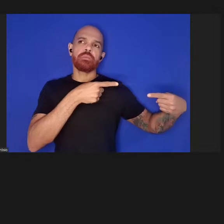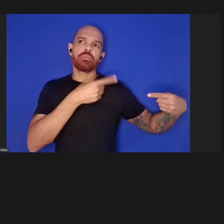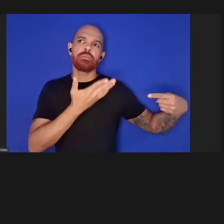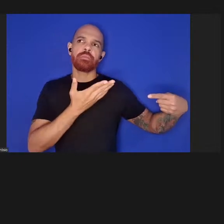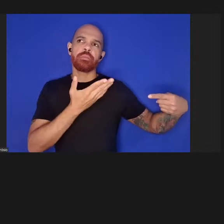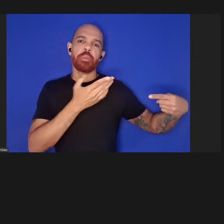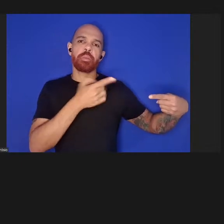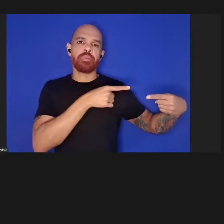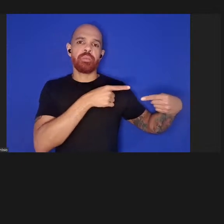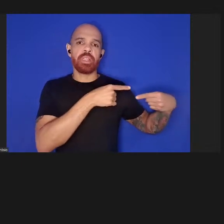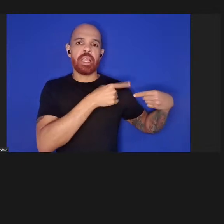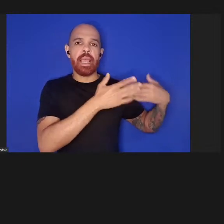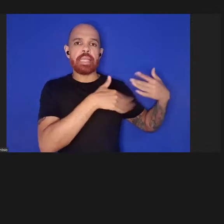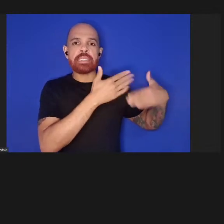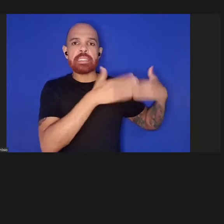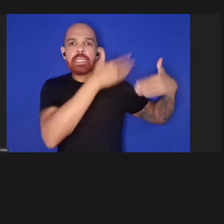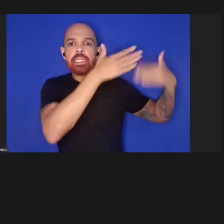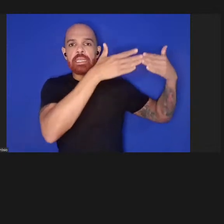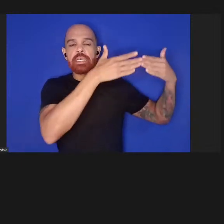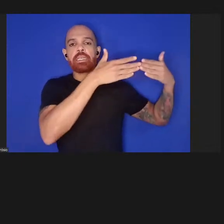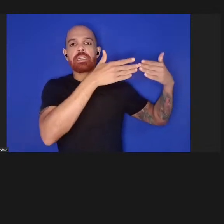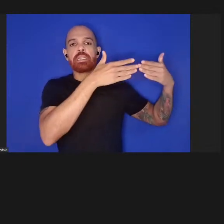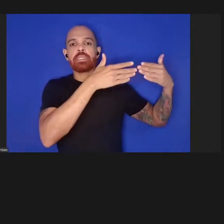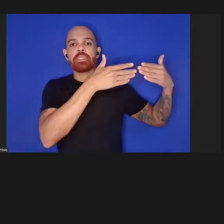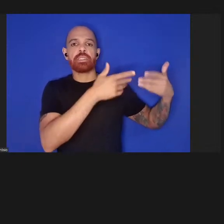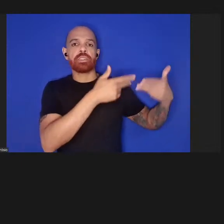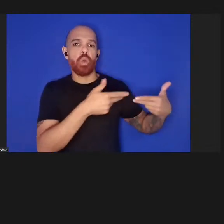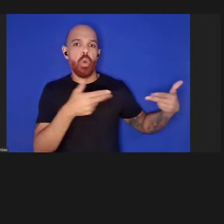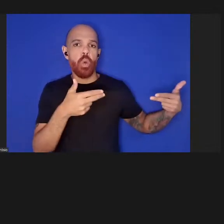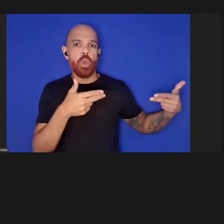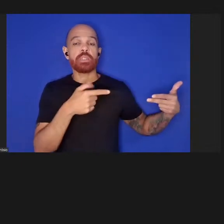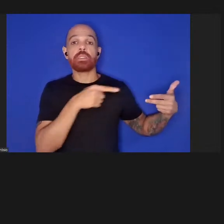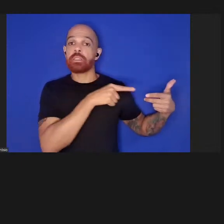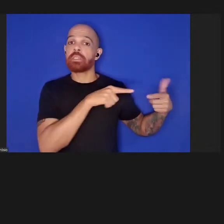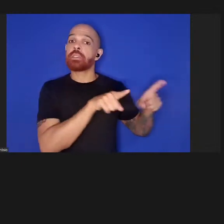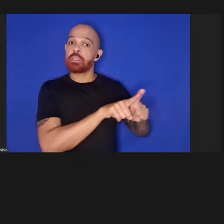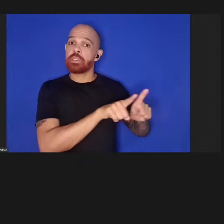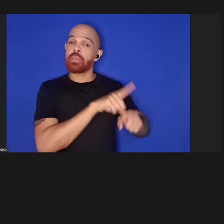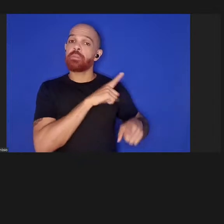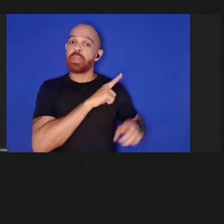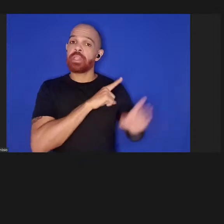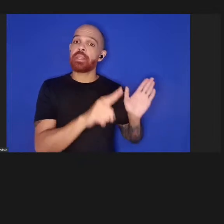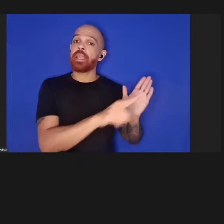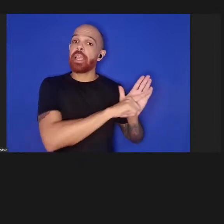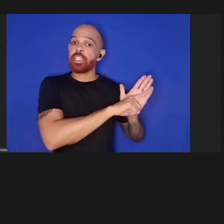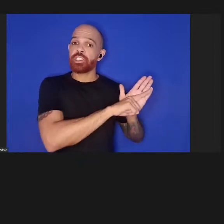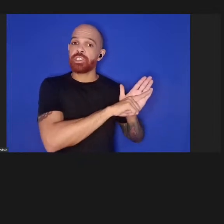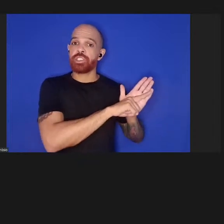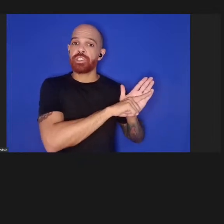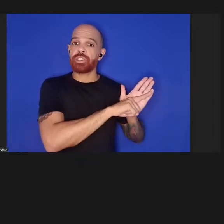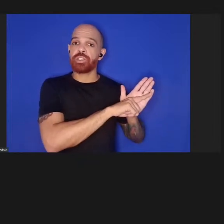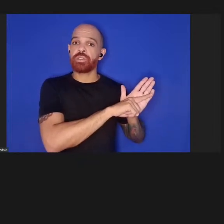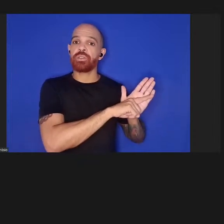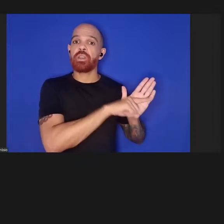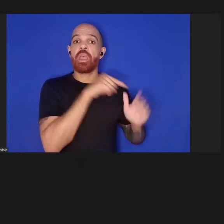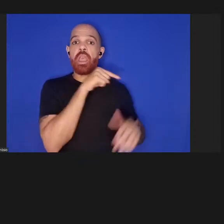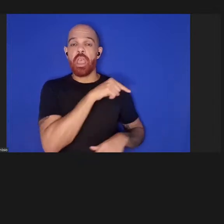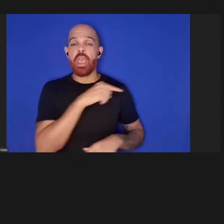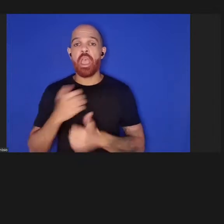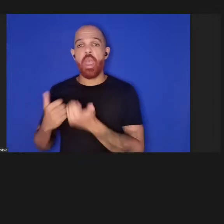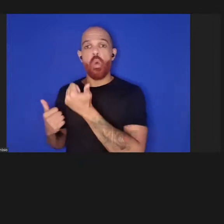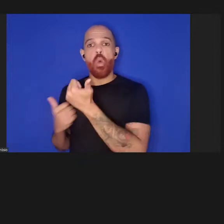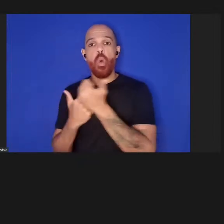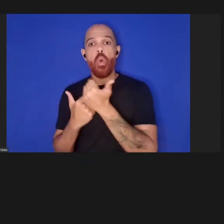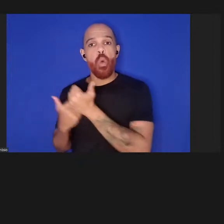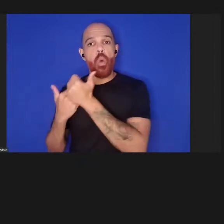acelera as coisas, ela também tem um lado negativo, ou seja, a cooperação certamente seria